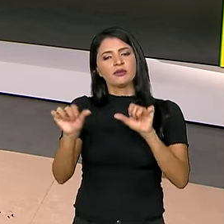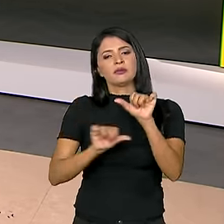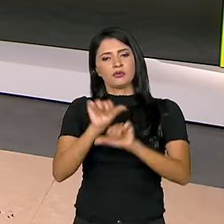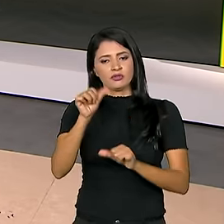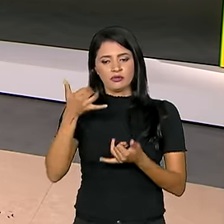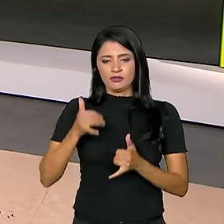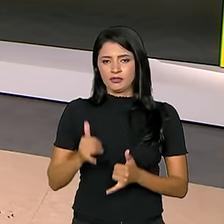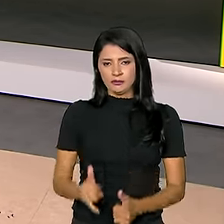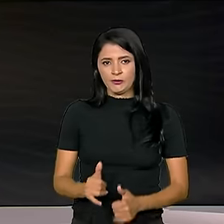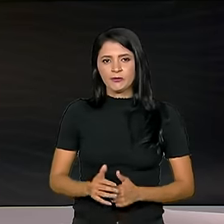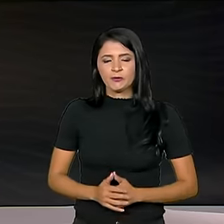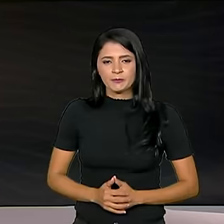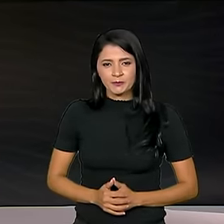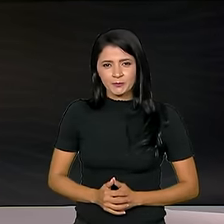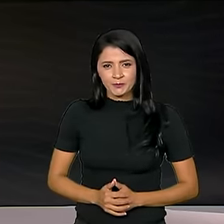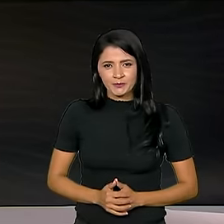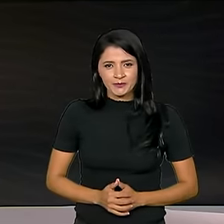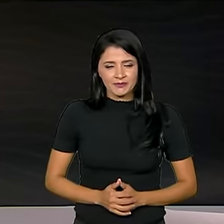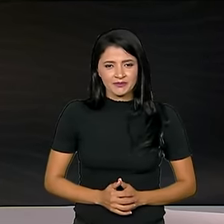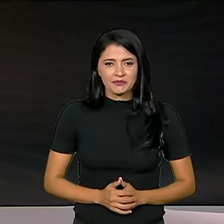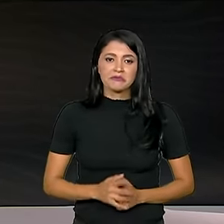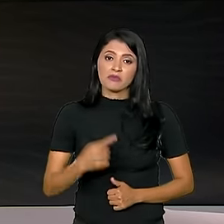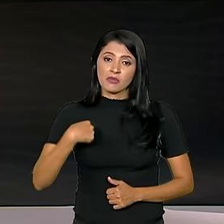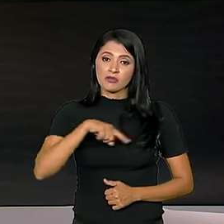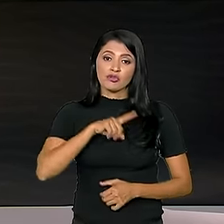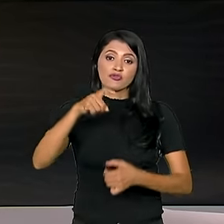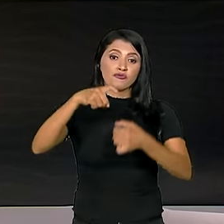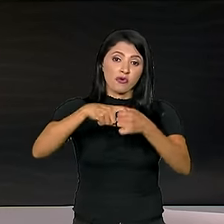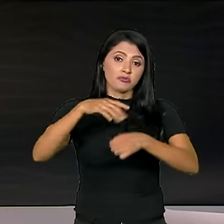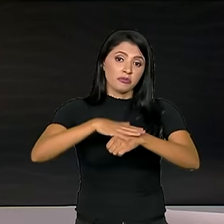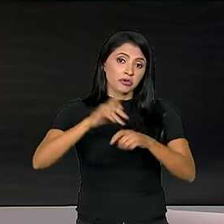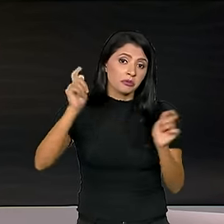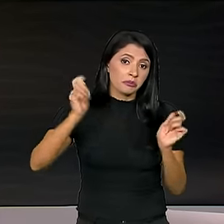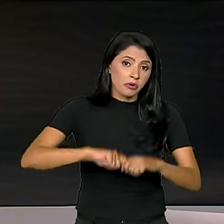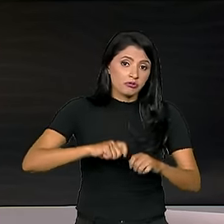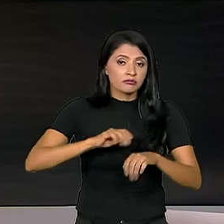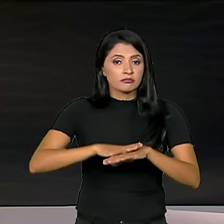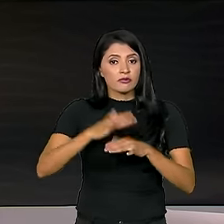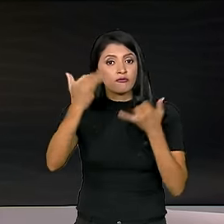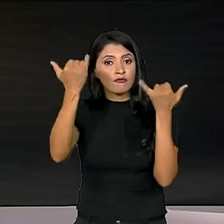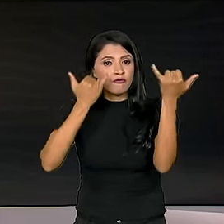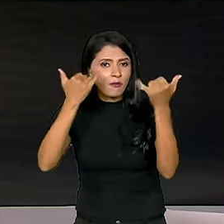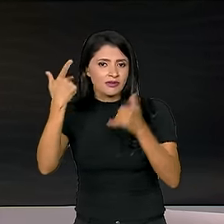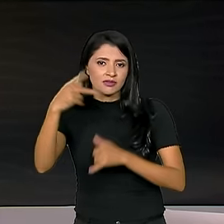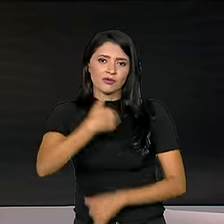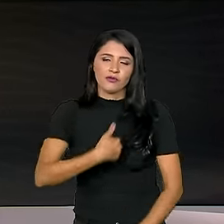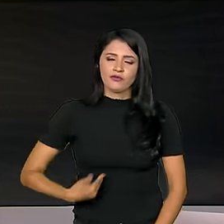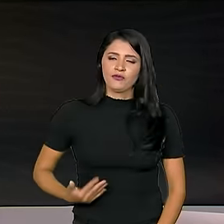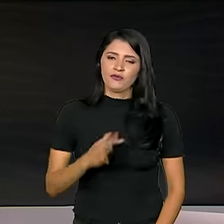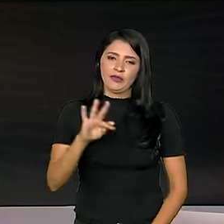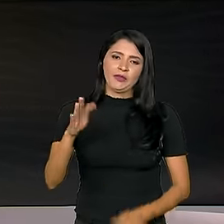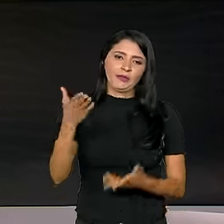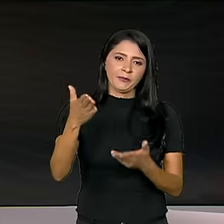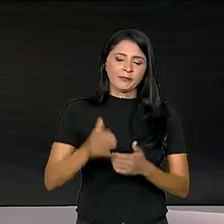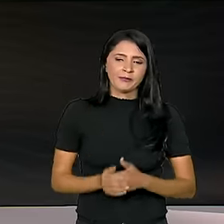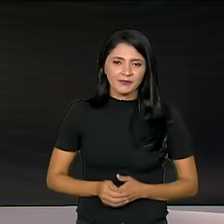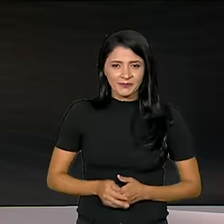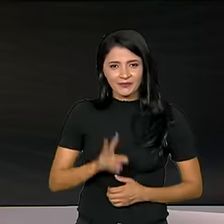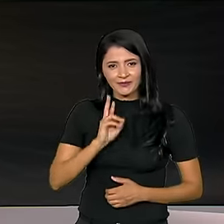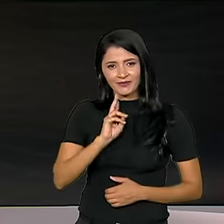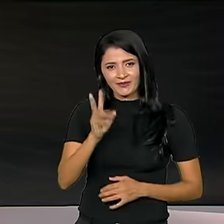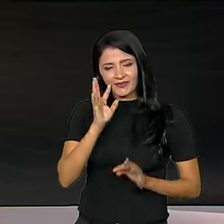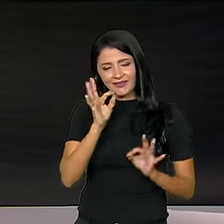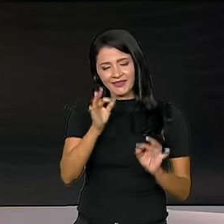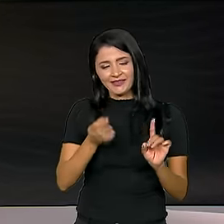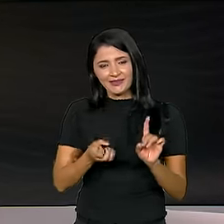transição energética. Nós voltamos a qualquer momento com mais informações do Governo Federal para você. Então, continue